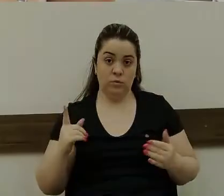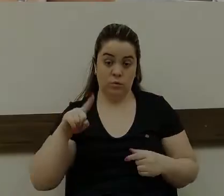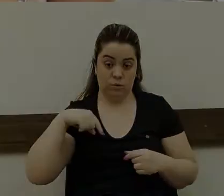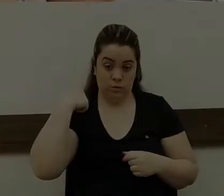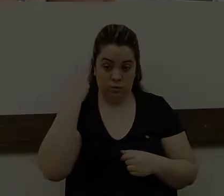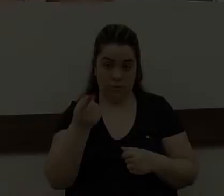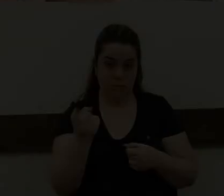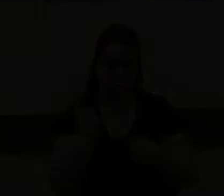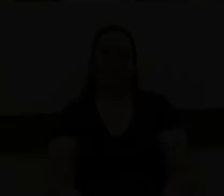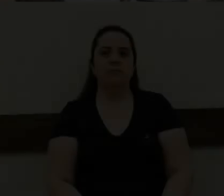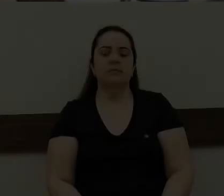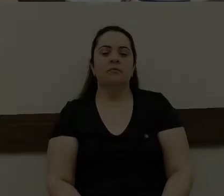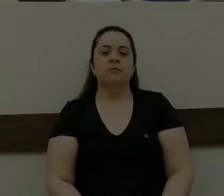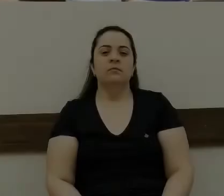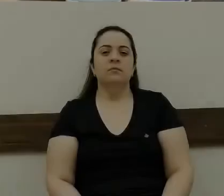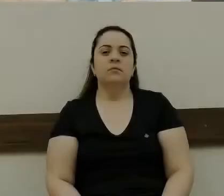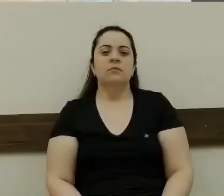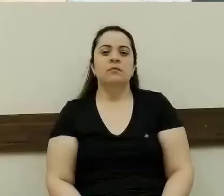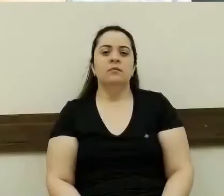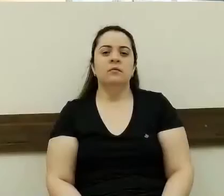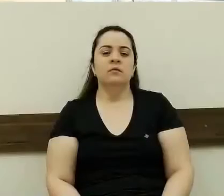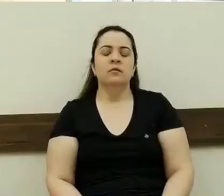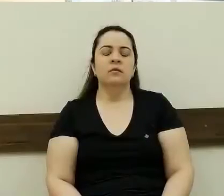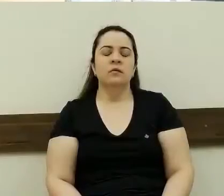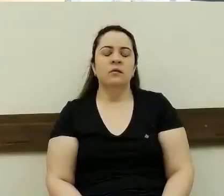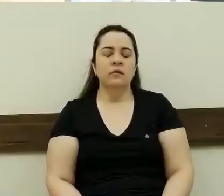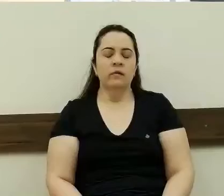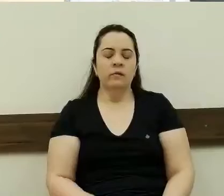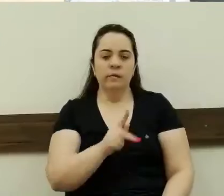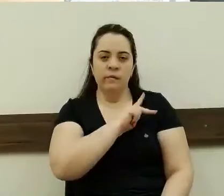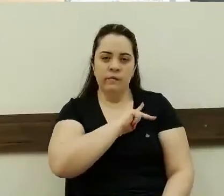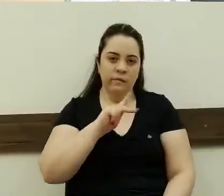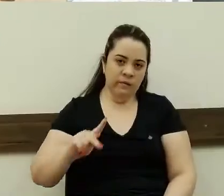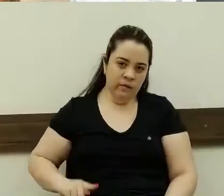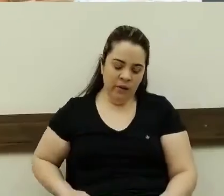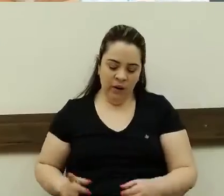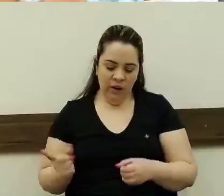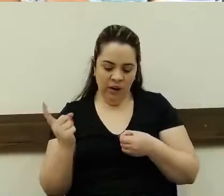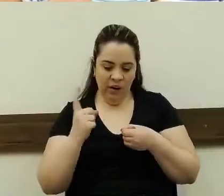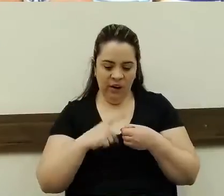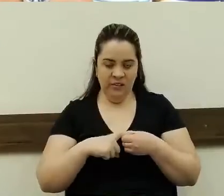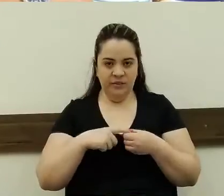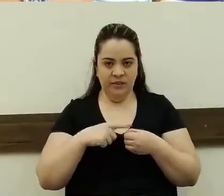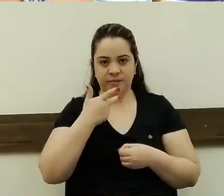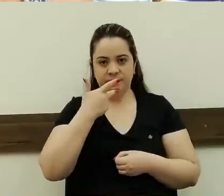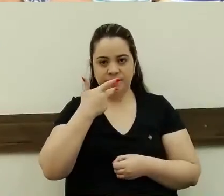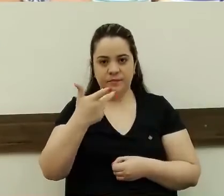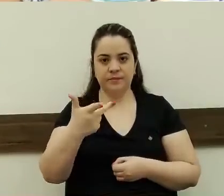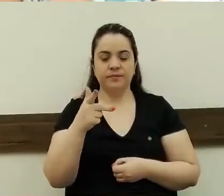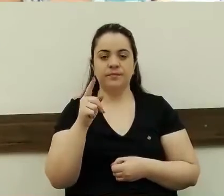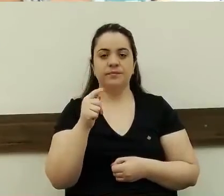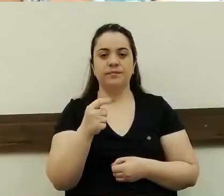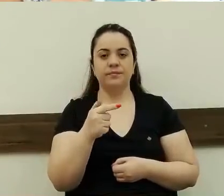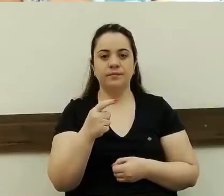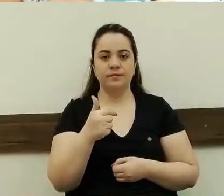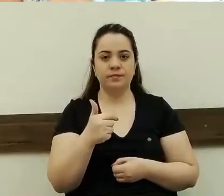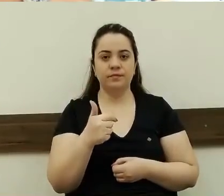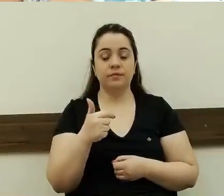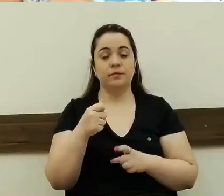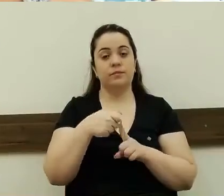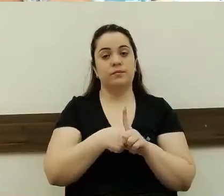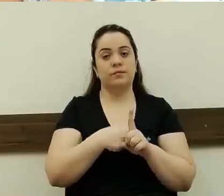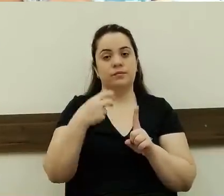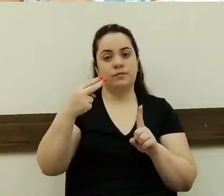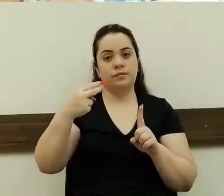cinco minutos finais. Senhor presidente, eu volto a esse tribuno para falar um pouco também do Novembro